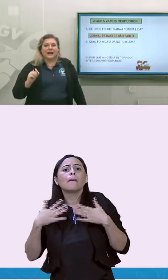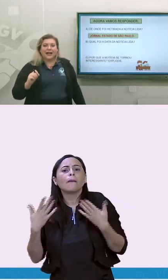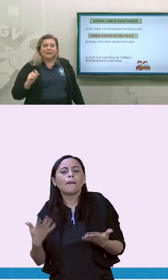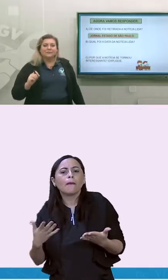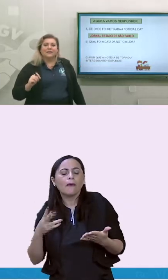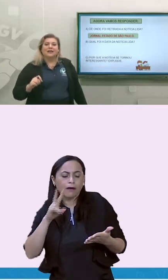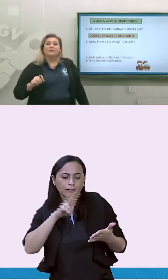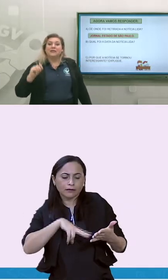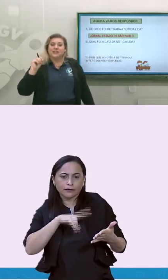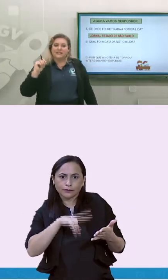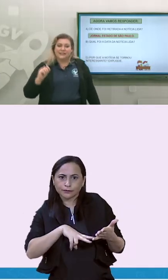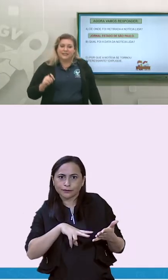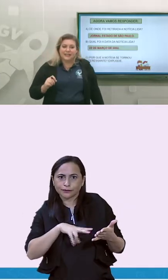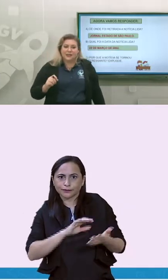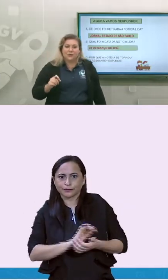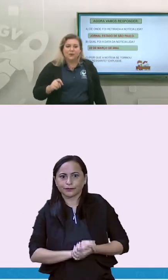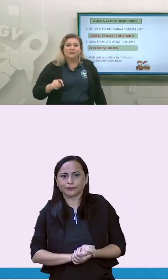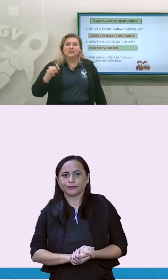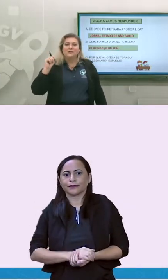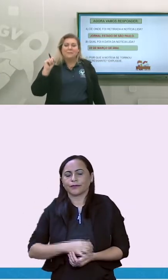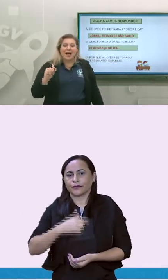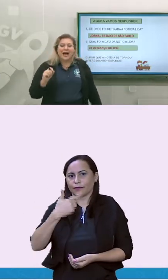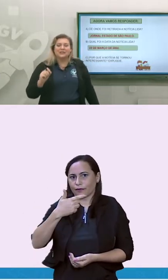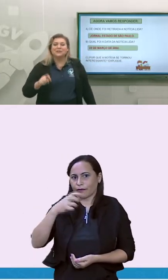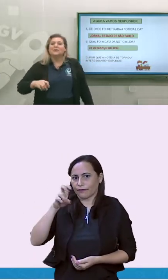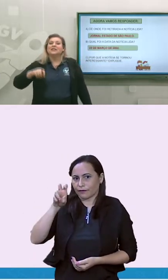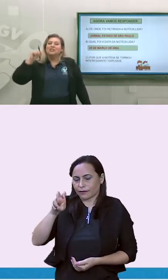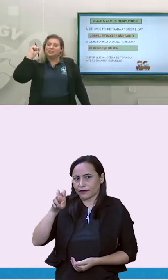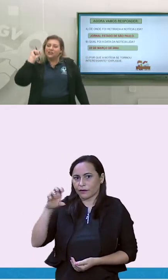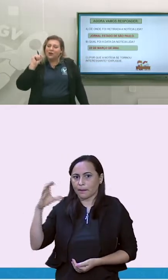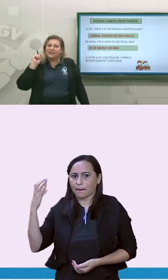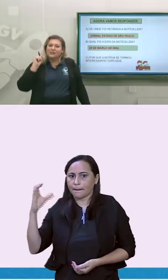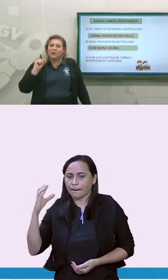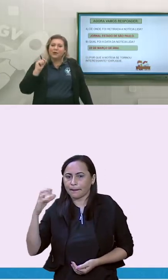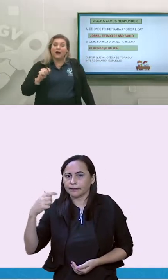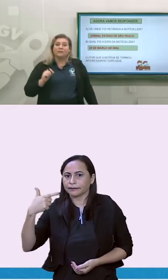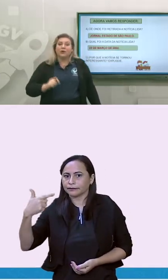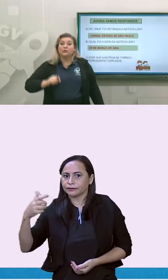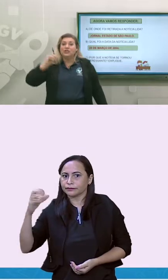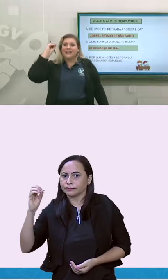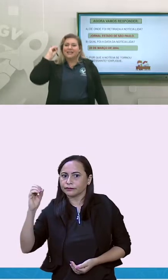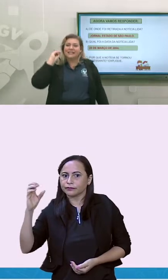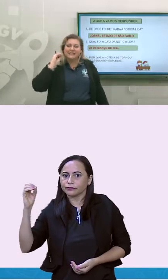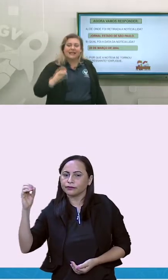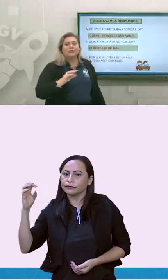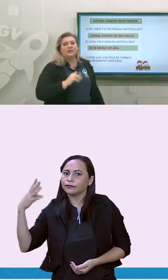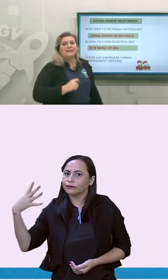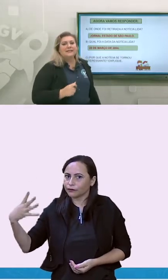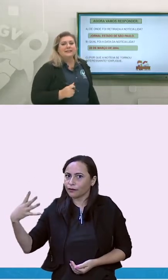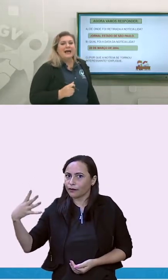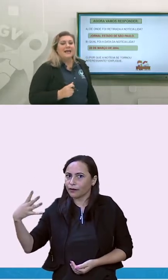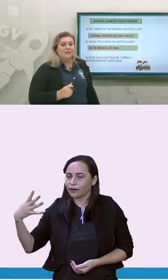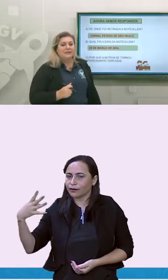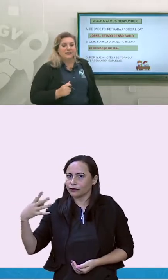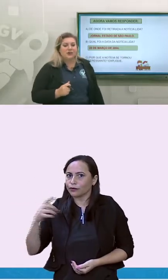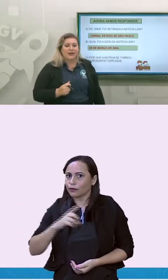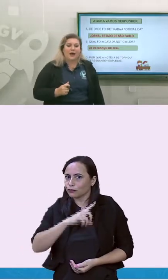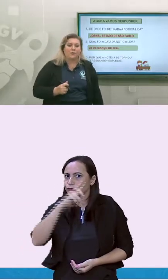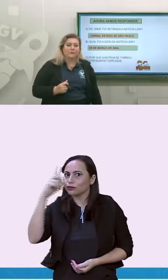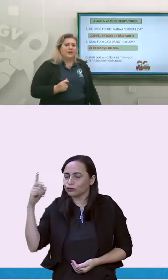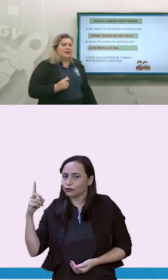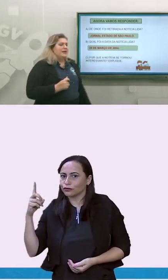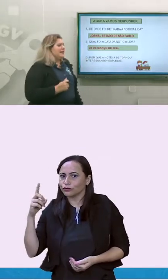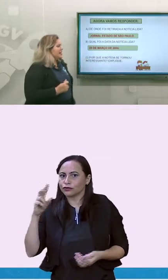Lembra lá? 25 de março de 2004. Foi o dia que essa notícia saiu nesse